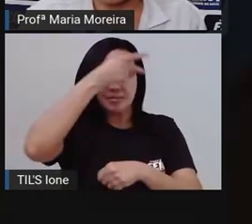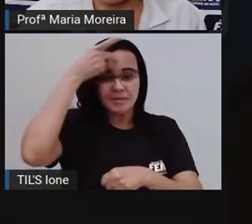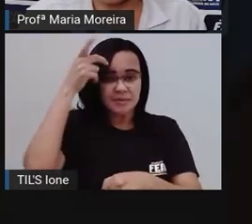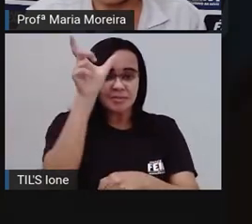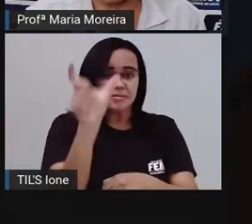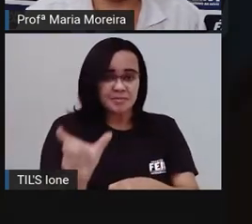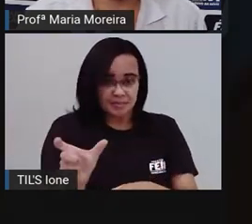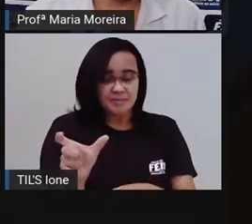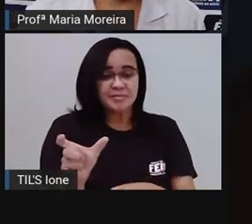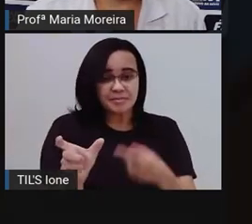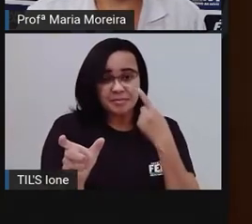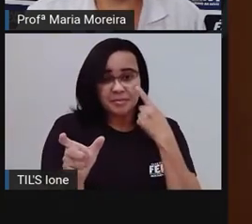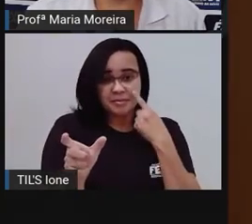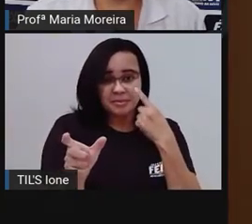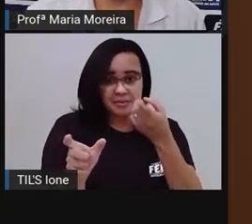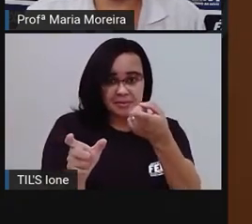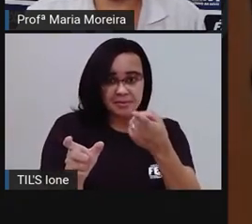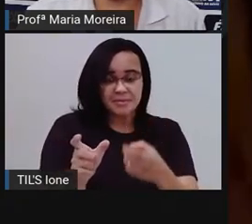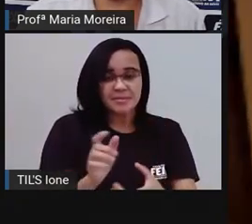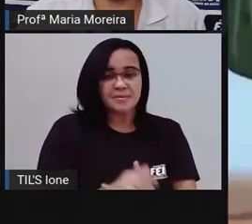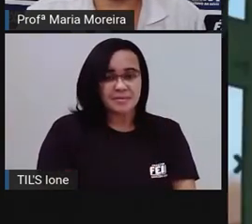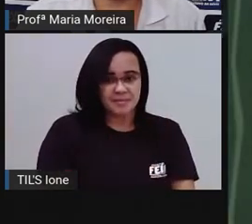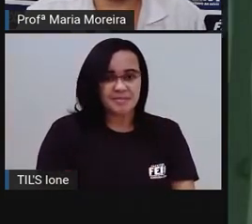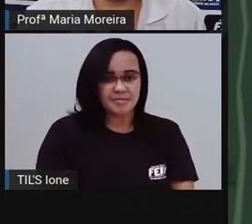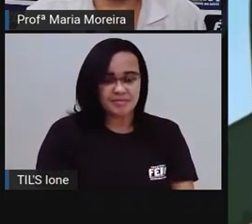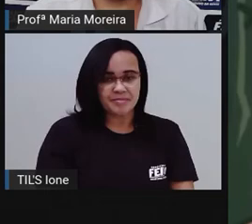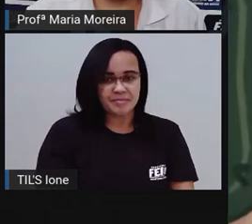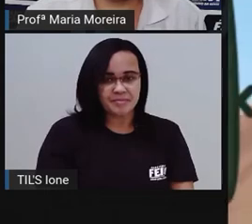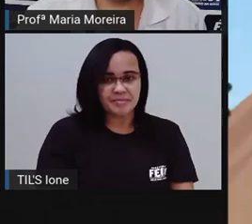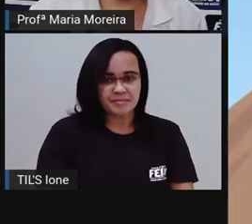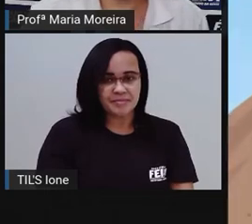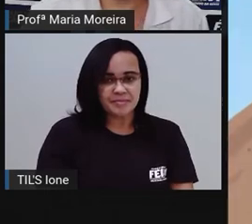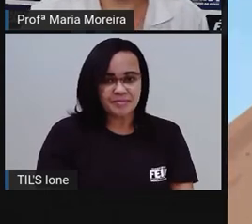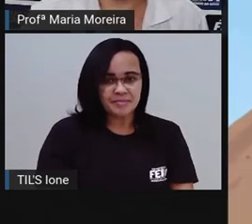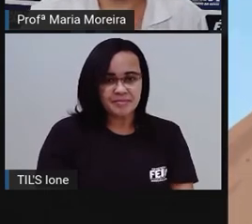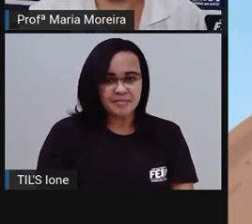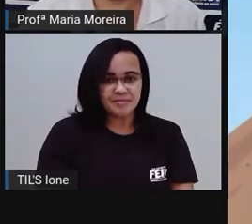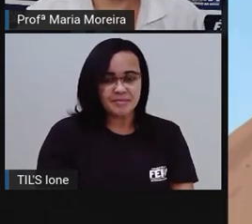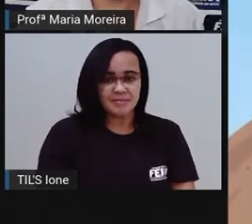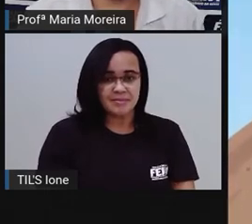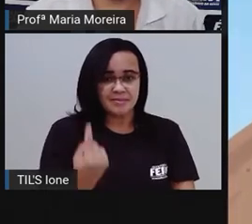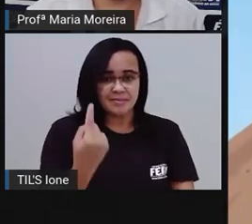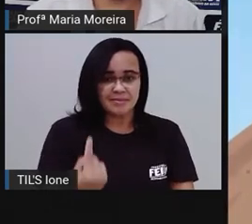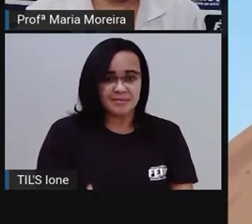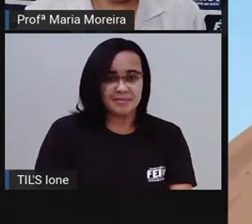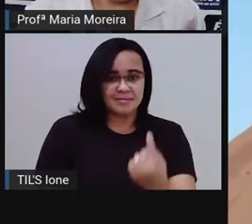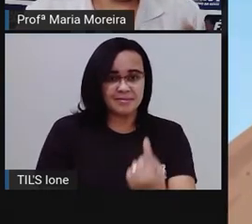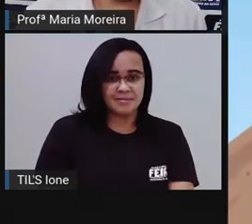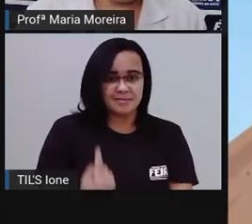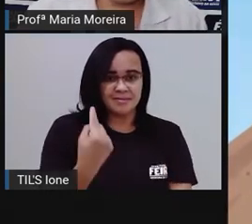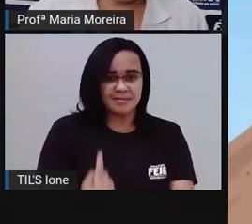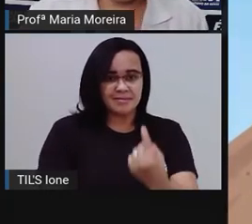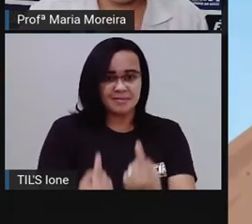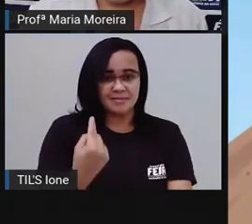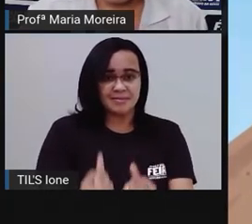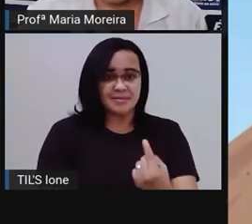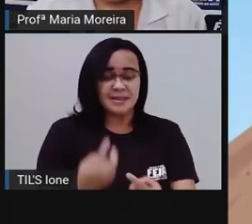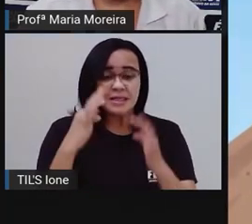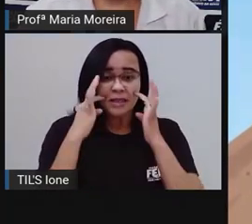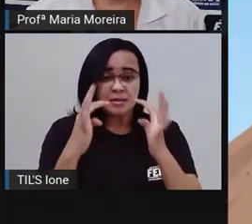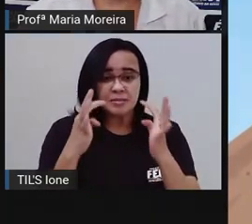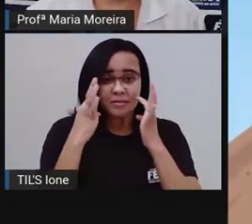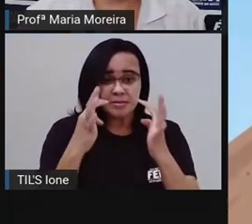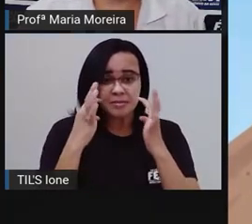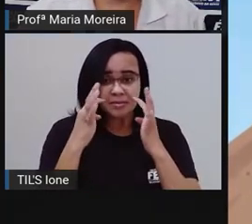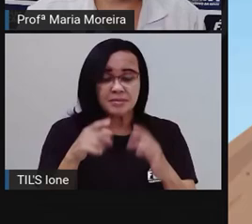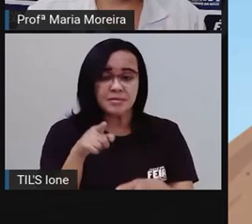agora. Ah. Esse aqui é da... Da toperiazinha, né? E qual é o fundamento? Ela vai aparecer. E